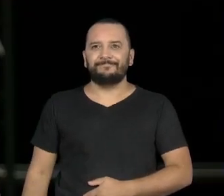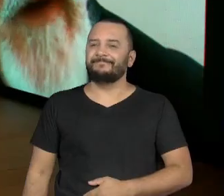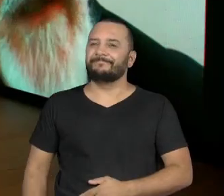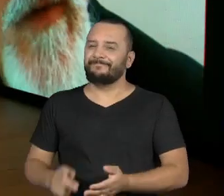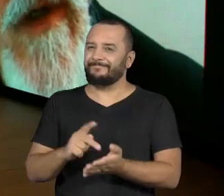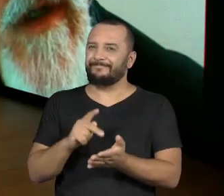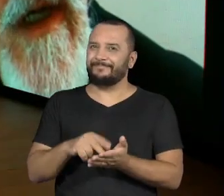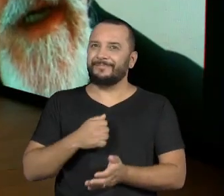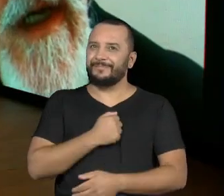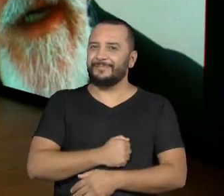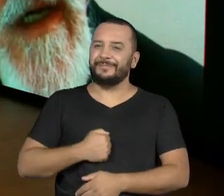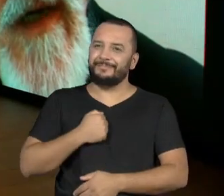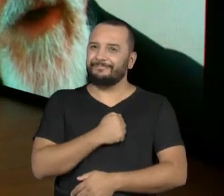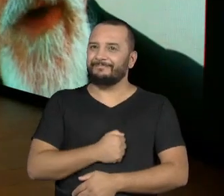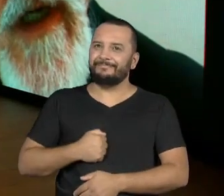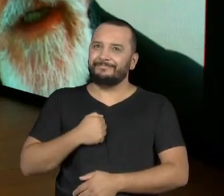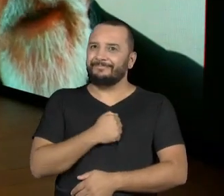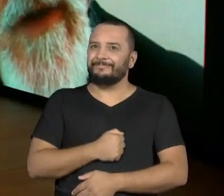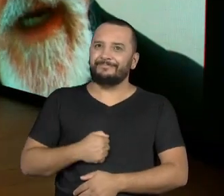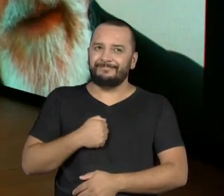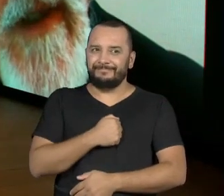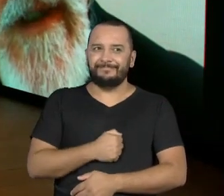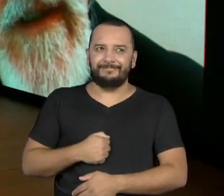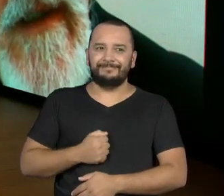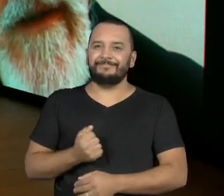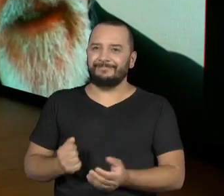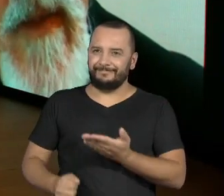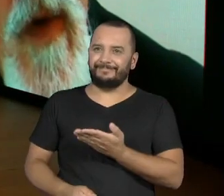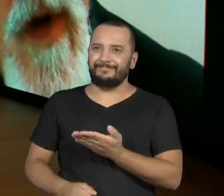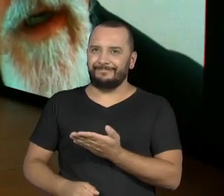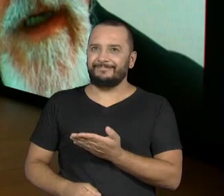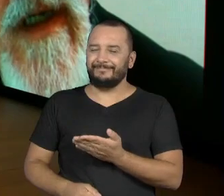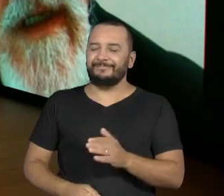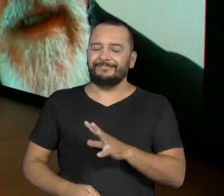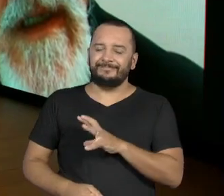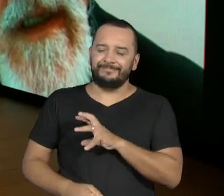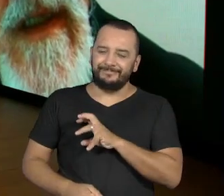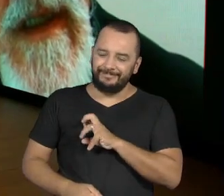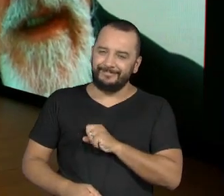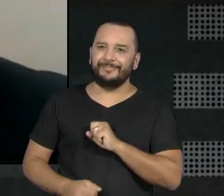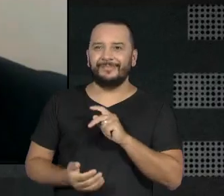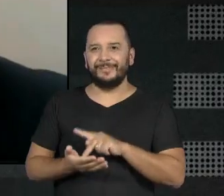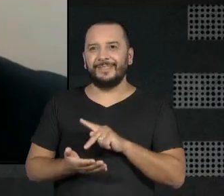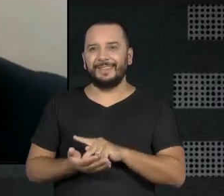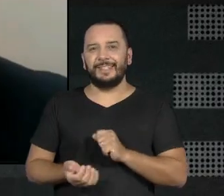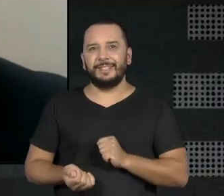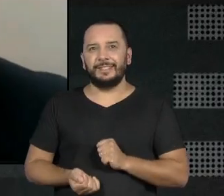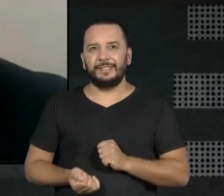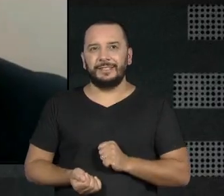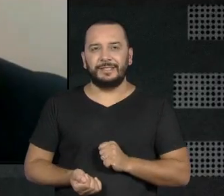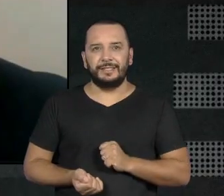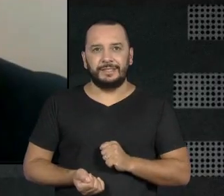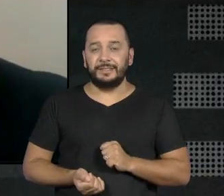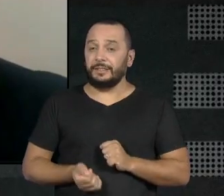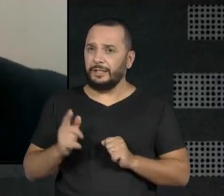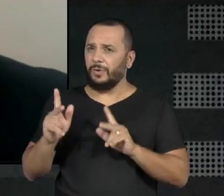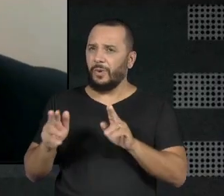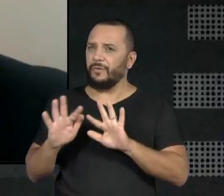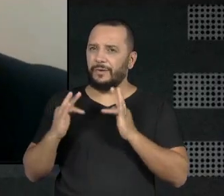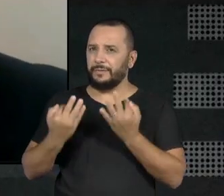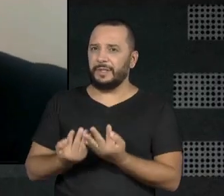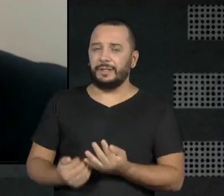Demais. Falo sempre com a Julinha, com a Juliana Lemertz, esse amor, né? Nós somos uma família, na verdade.